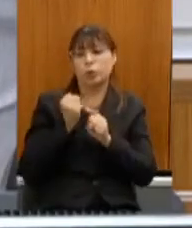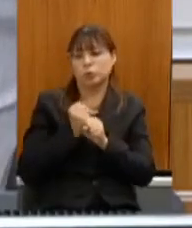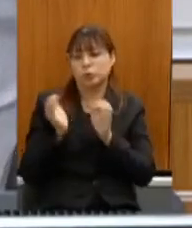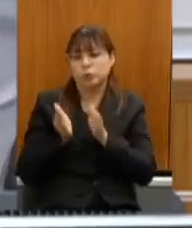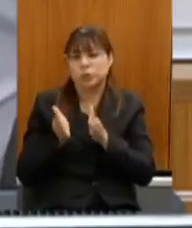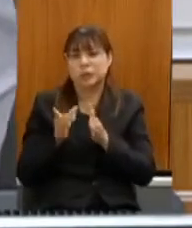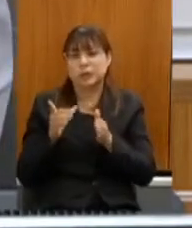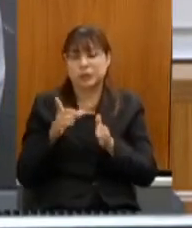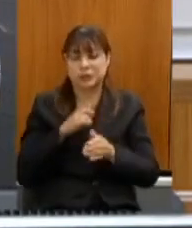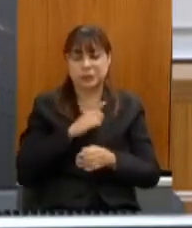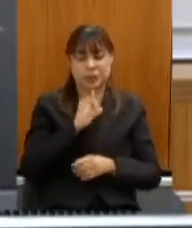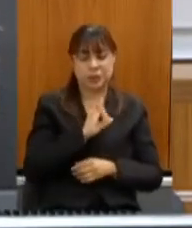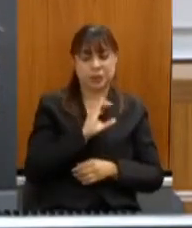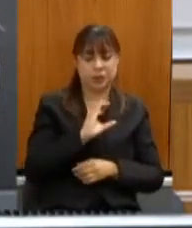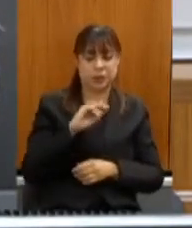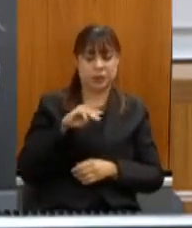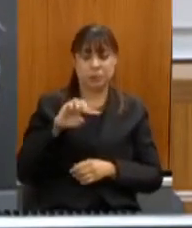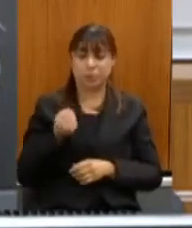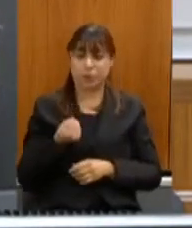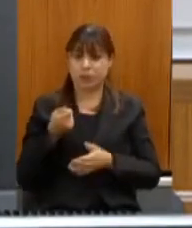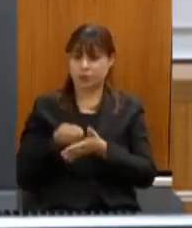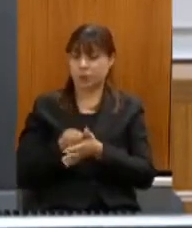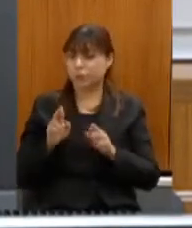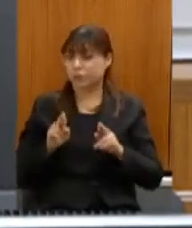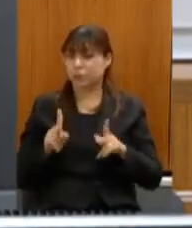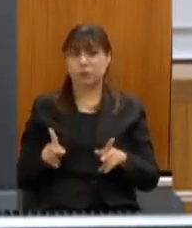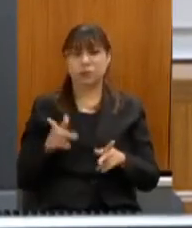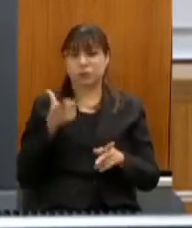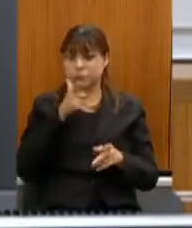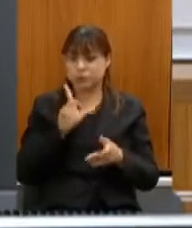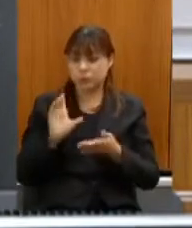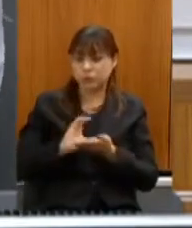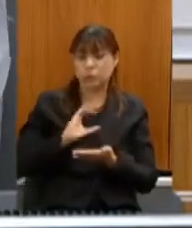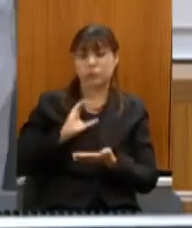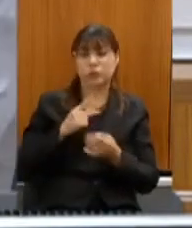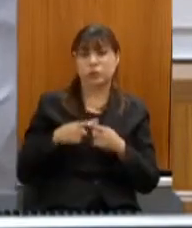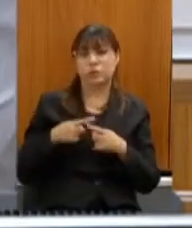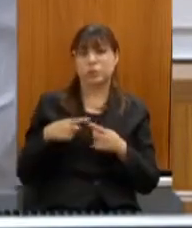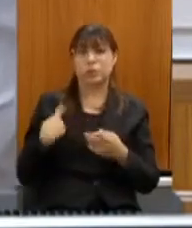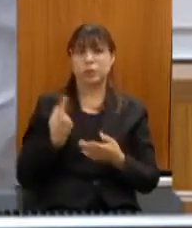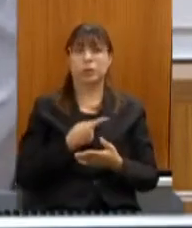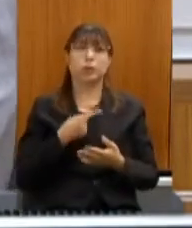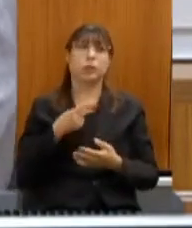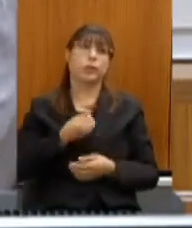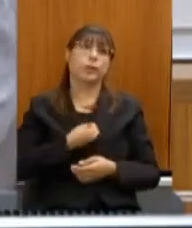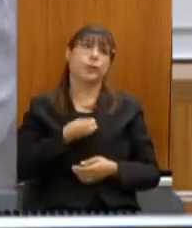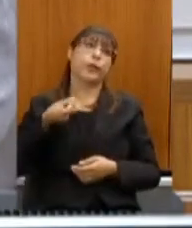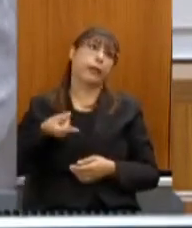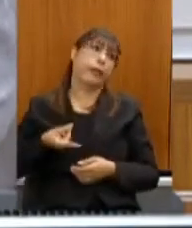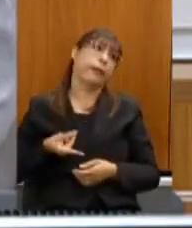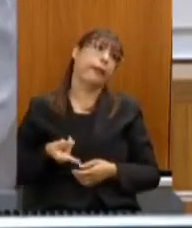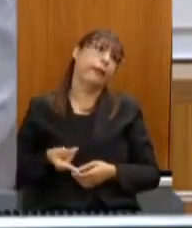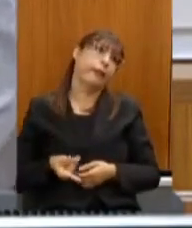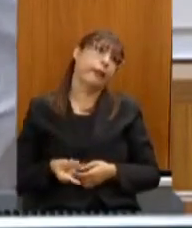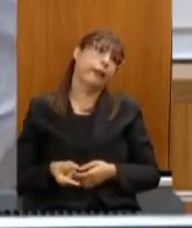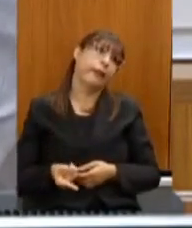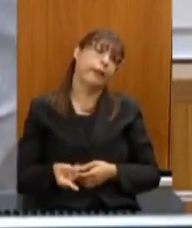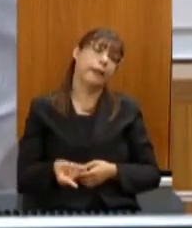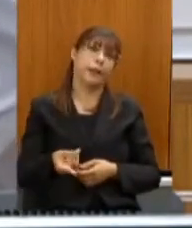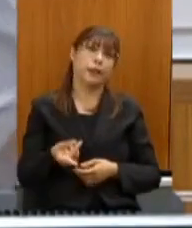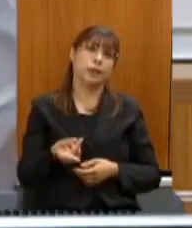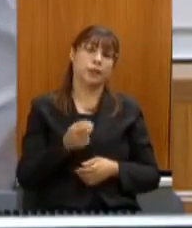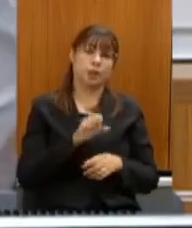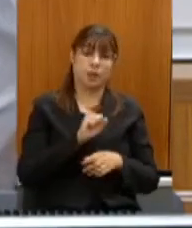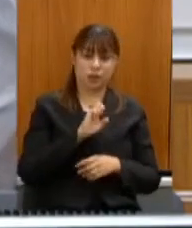ICMS diferenciado para ele poder aportar recursos porque senão nós vamos ficar a vida inteira se a